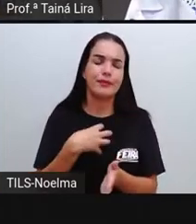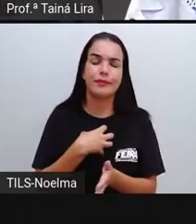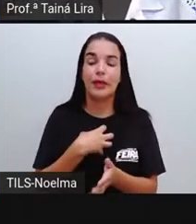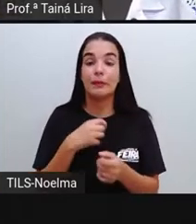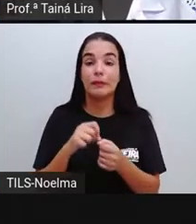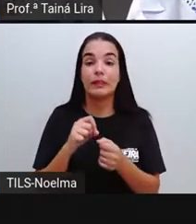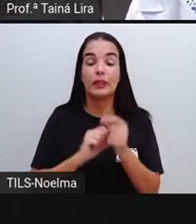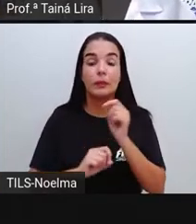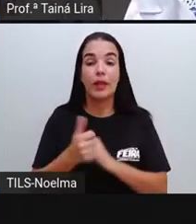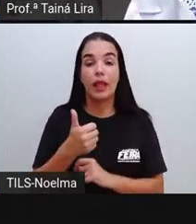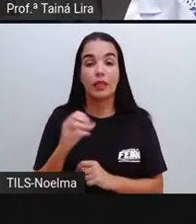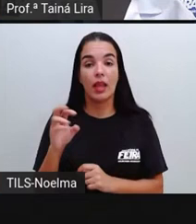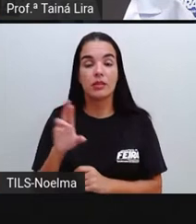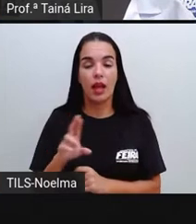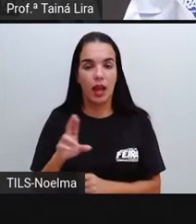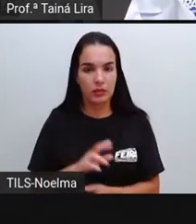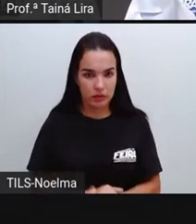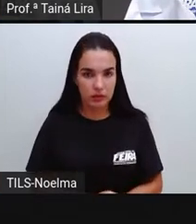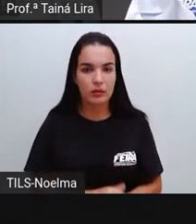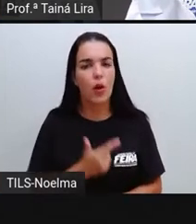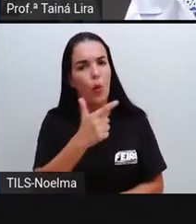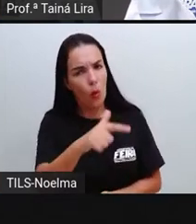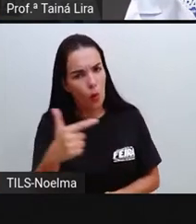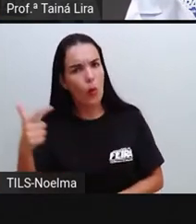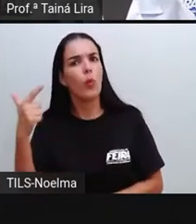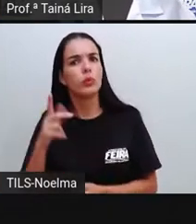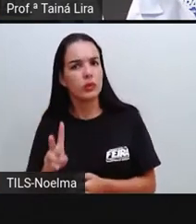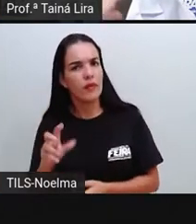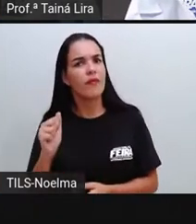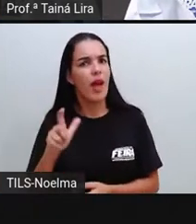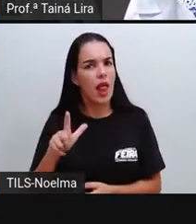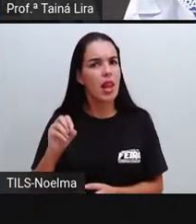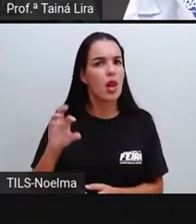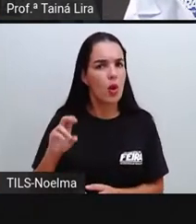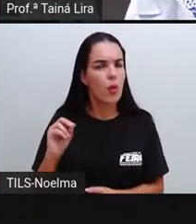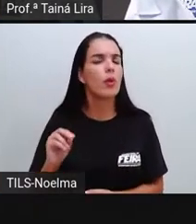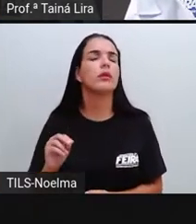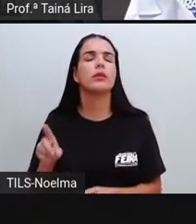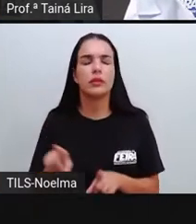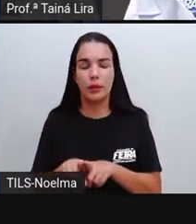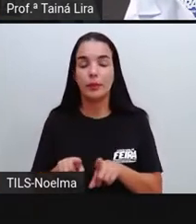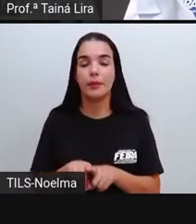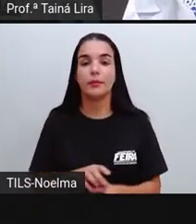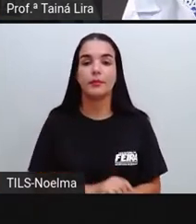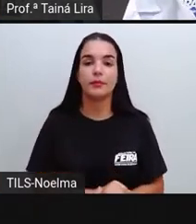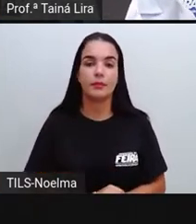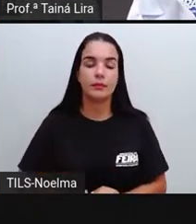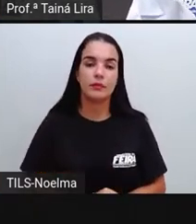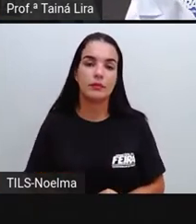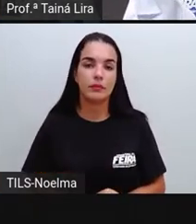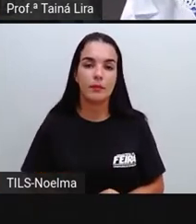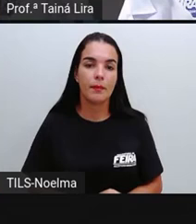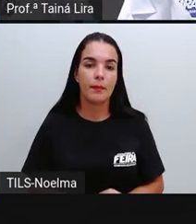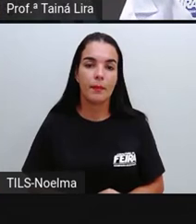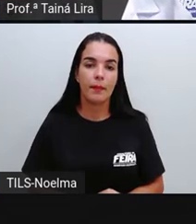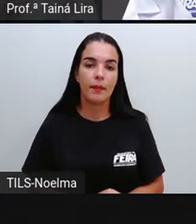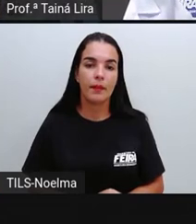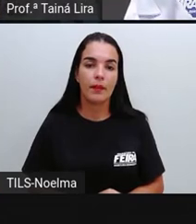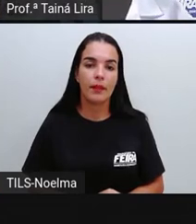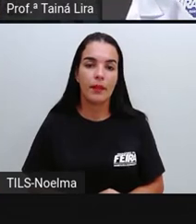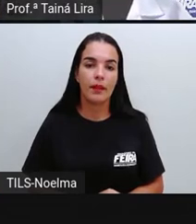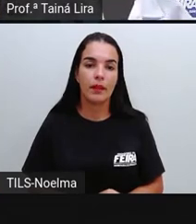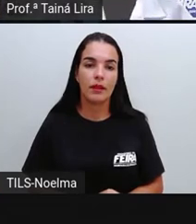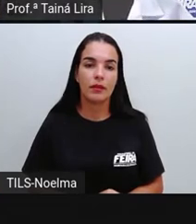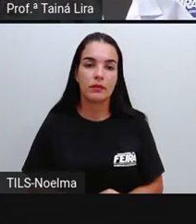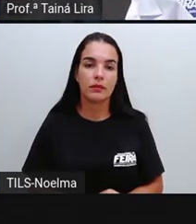reais, como os outros valores também, tá? A gente pode formar de diversas maneiras. Ou a gente pode realmente